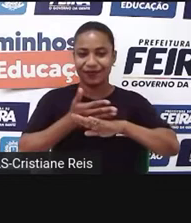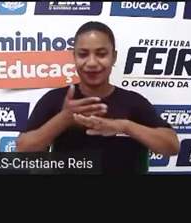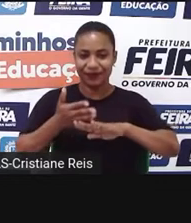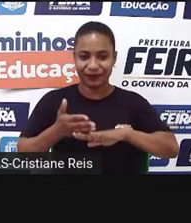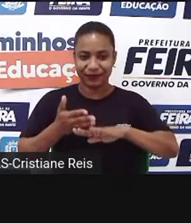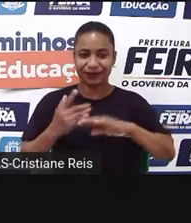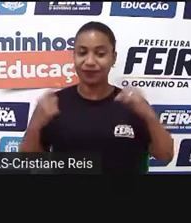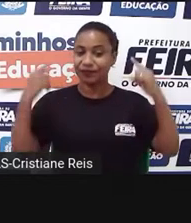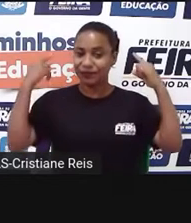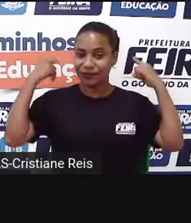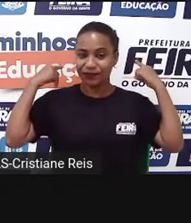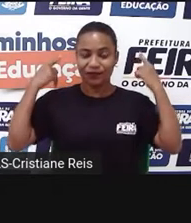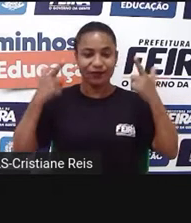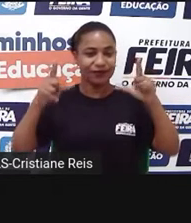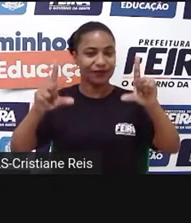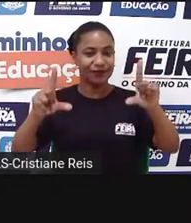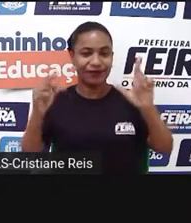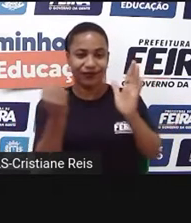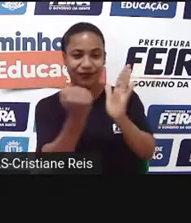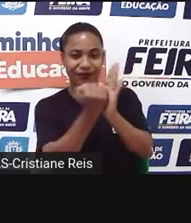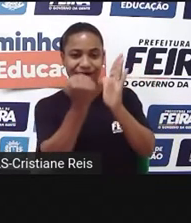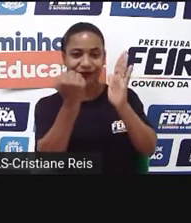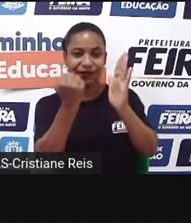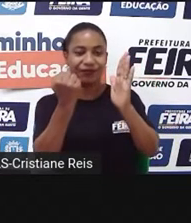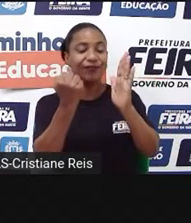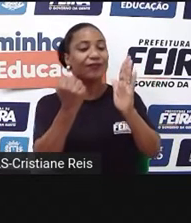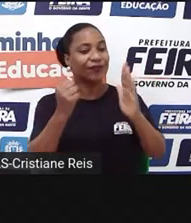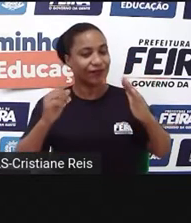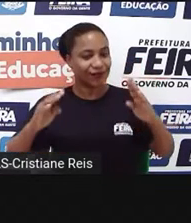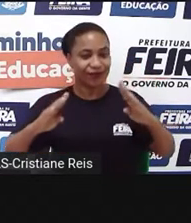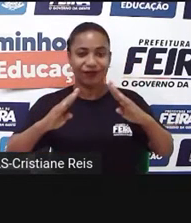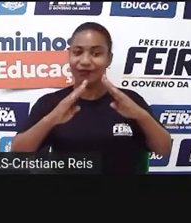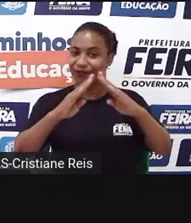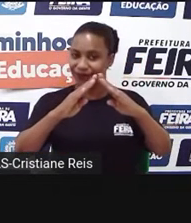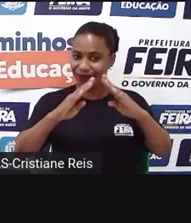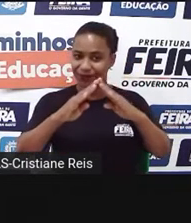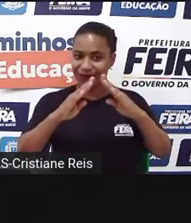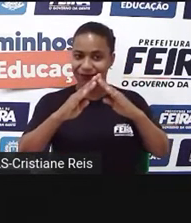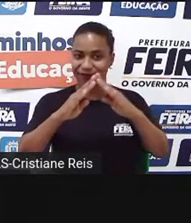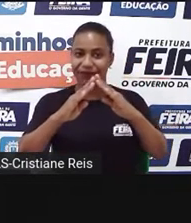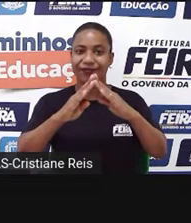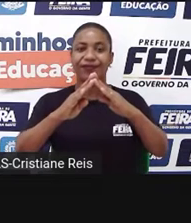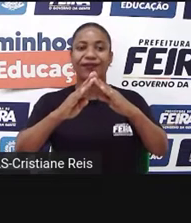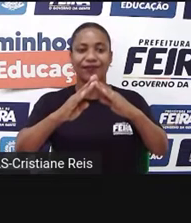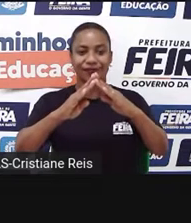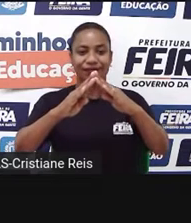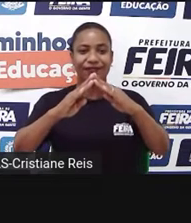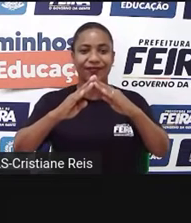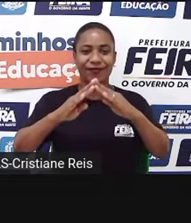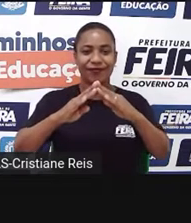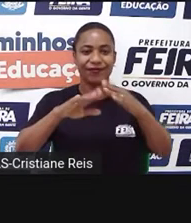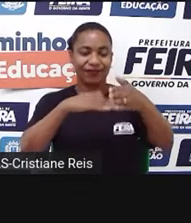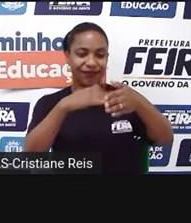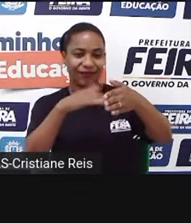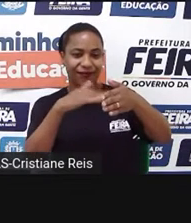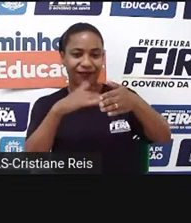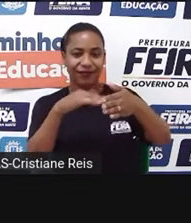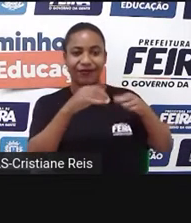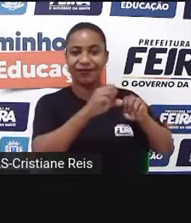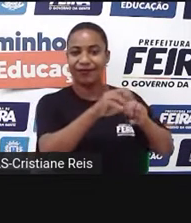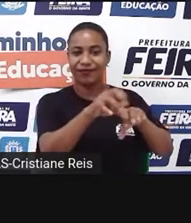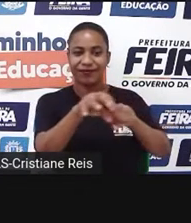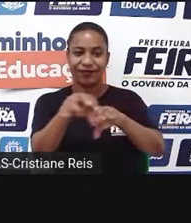Na parte de trás do vídeo, vocês podem visualizar um painel que tem logomarcas da Secretaria de